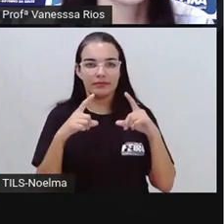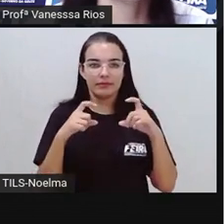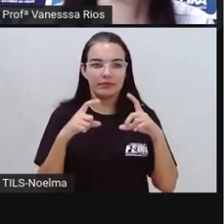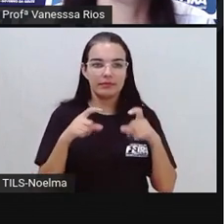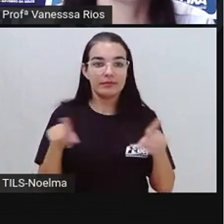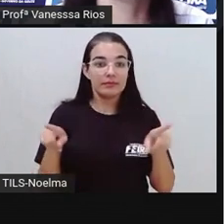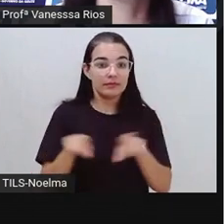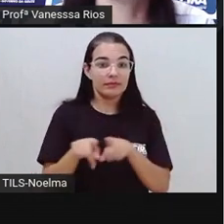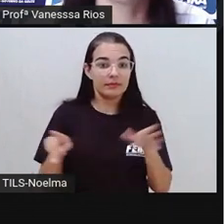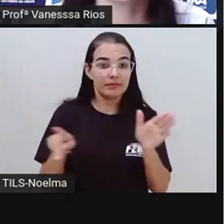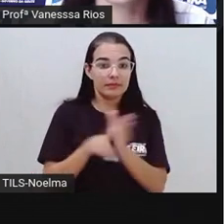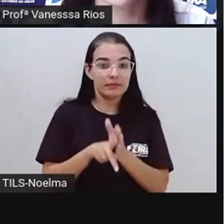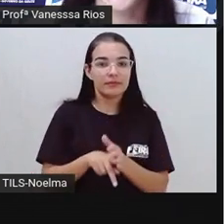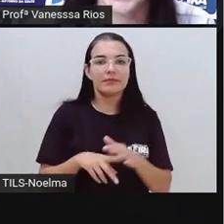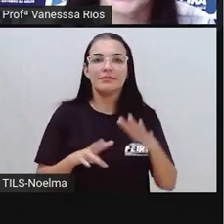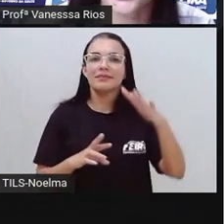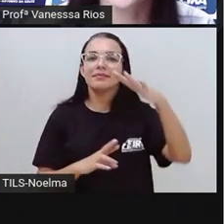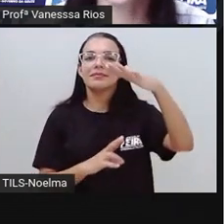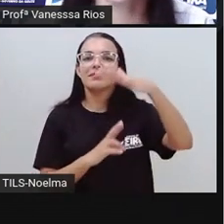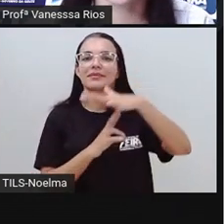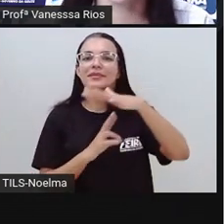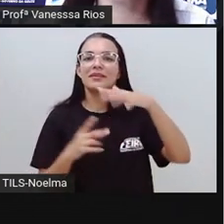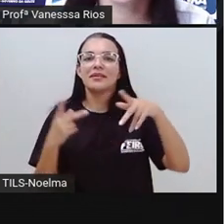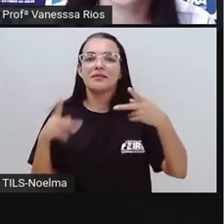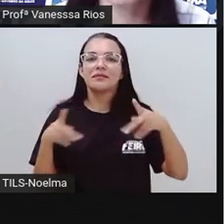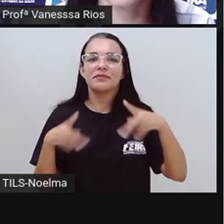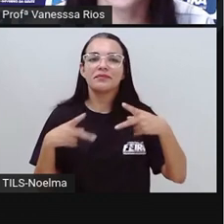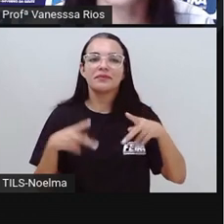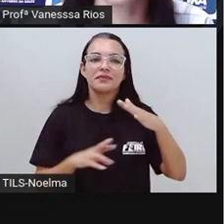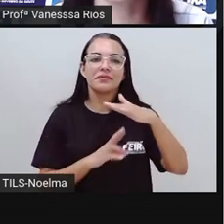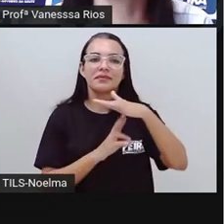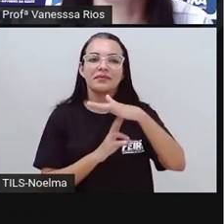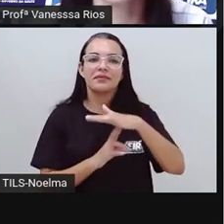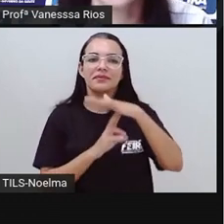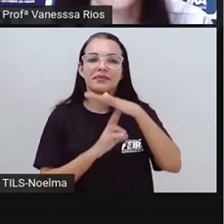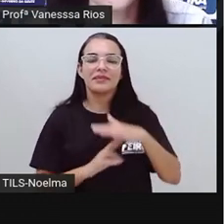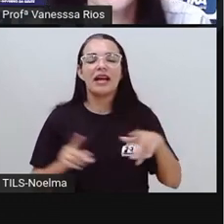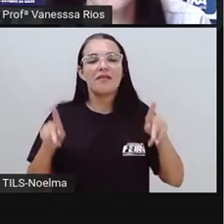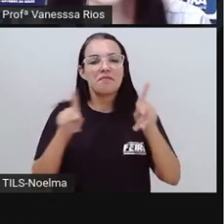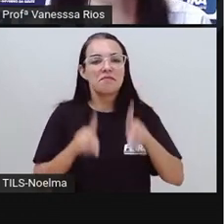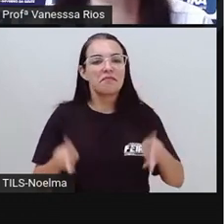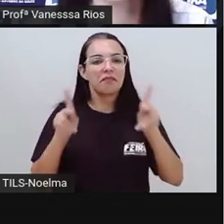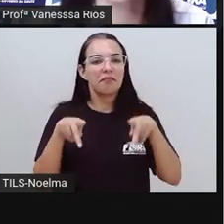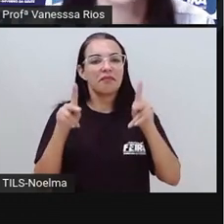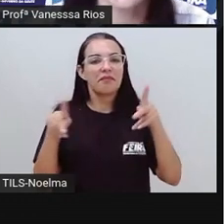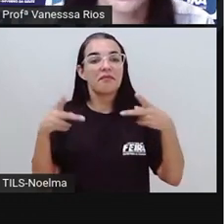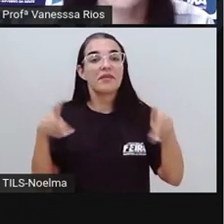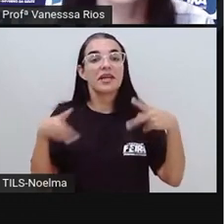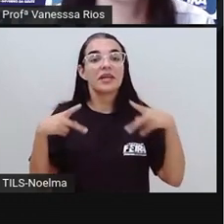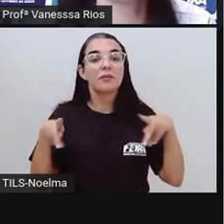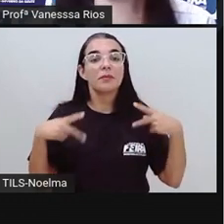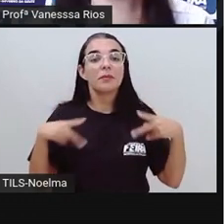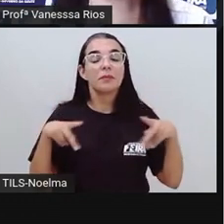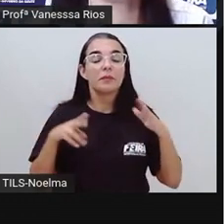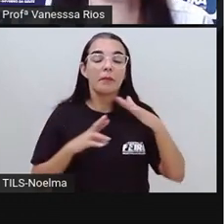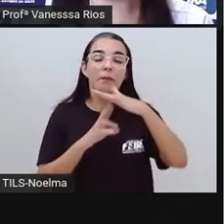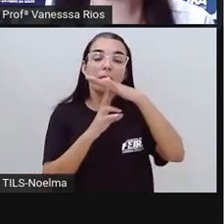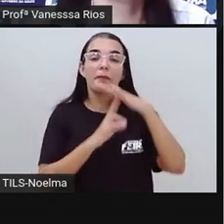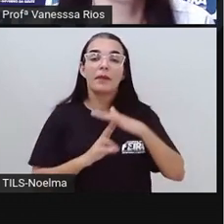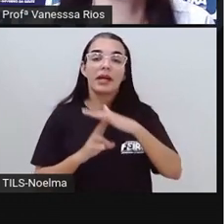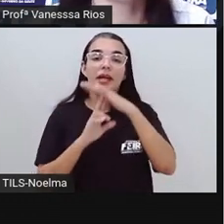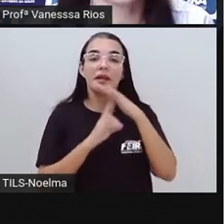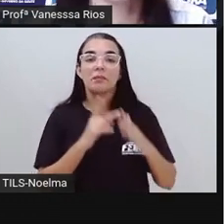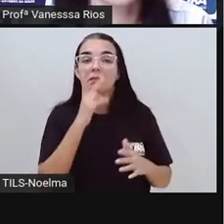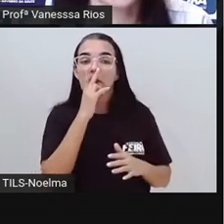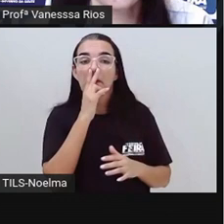Possui também o Feira Guai. A gente já observou a importância cultural e comercial quando se fala